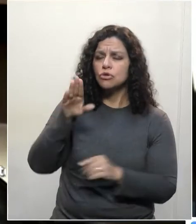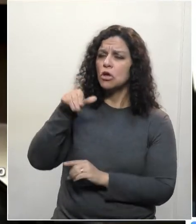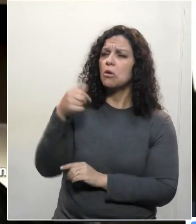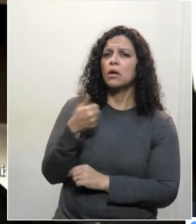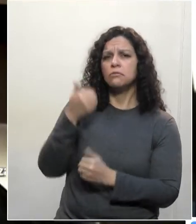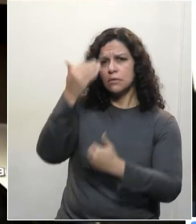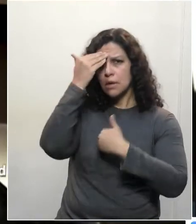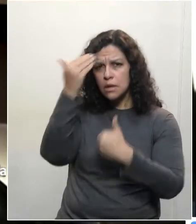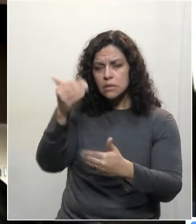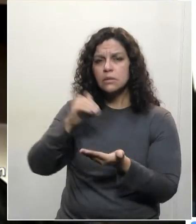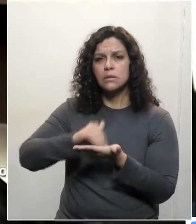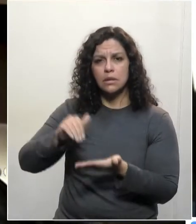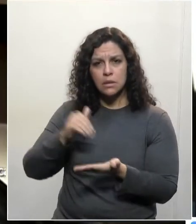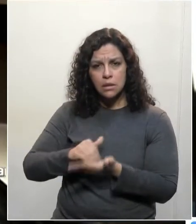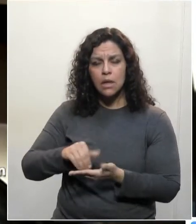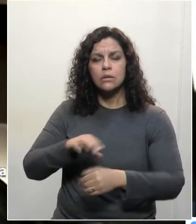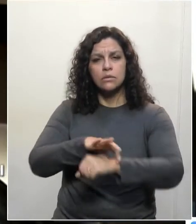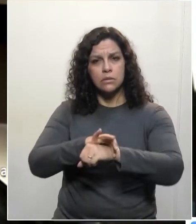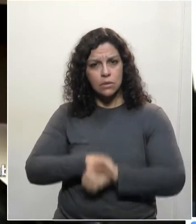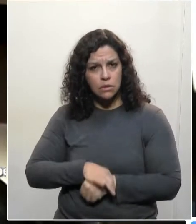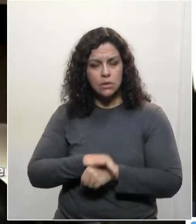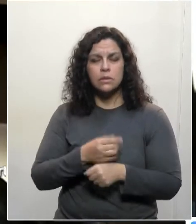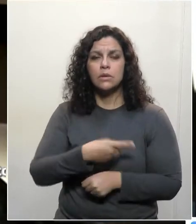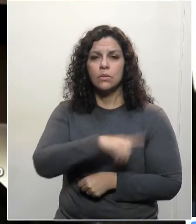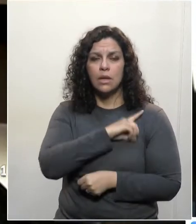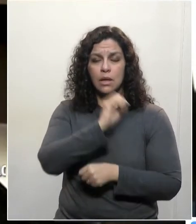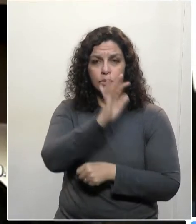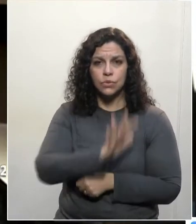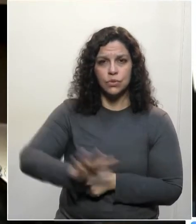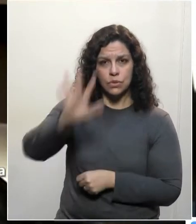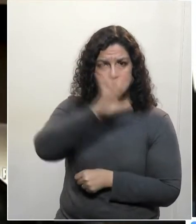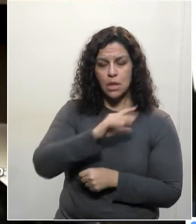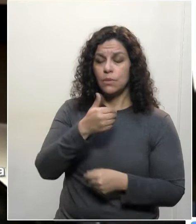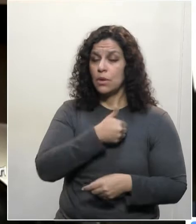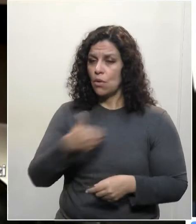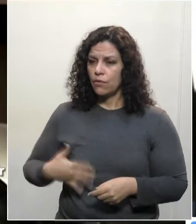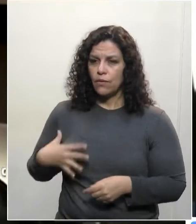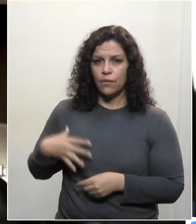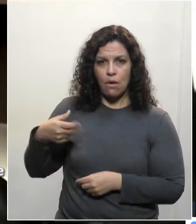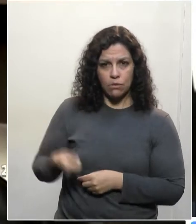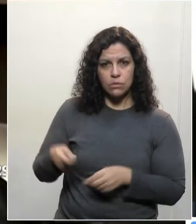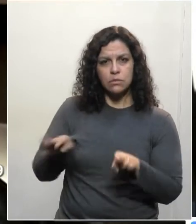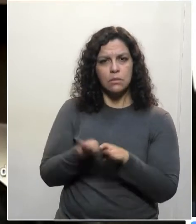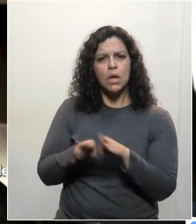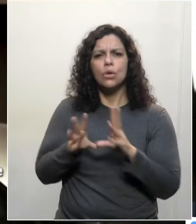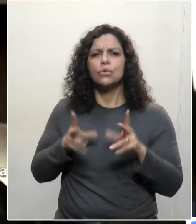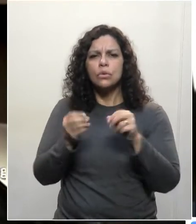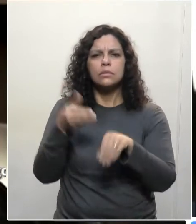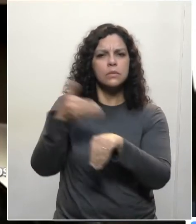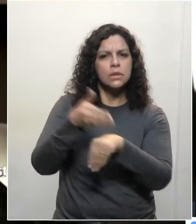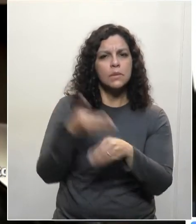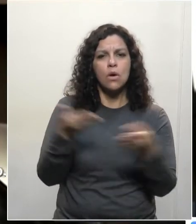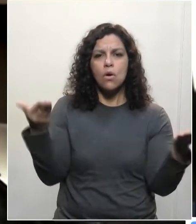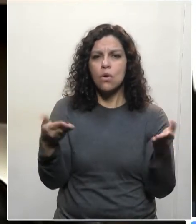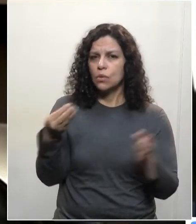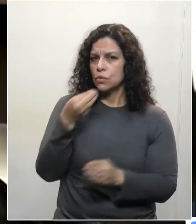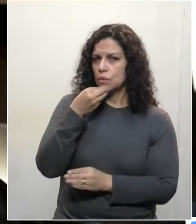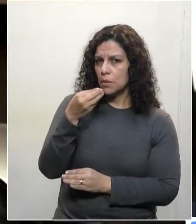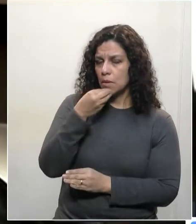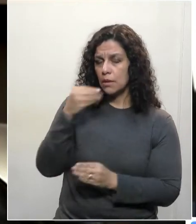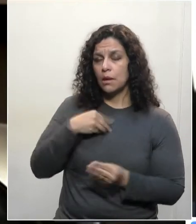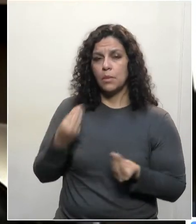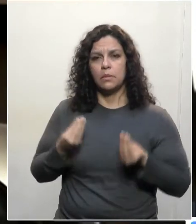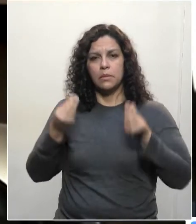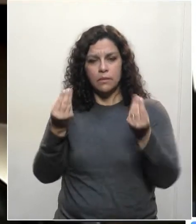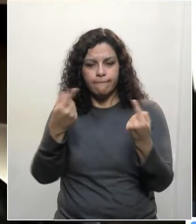ao secretário de Segurança, ao governador e ao delegado-geral, e todos aqueles que participaram dessa oportunidade de